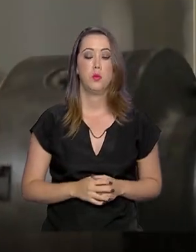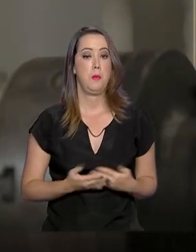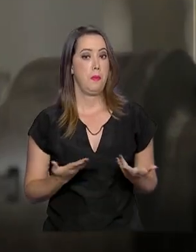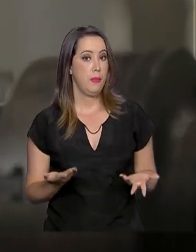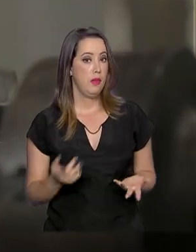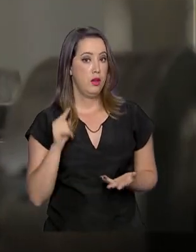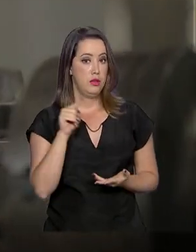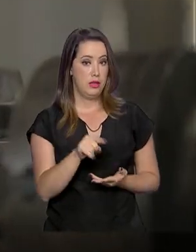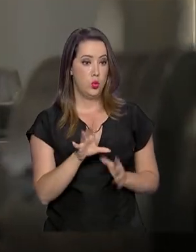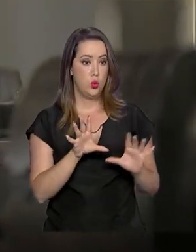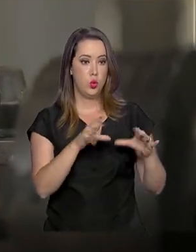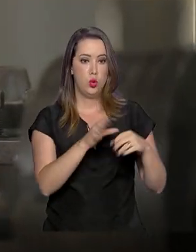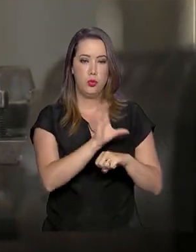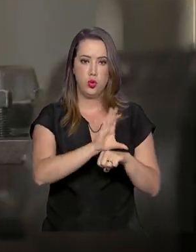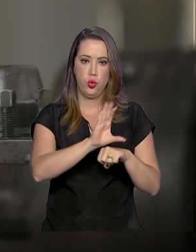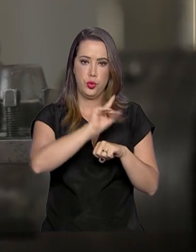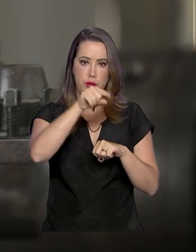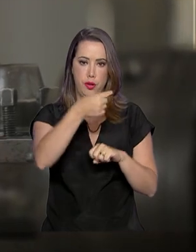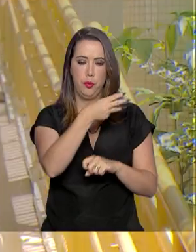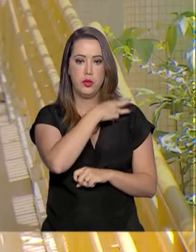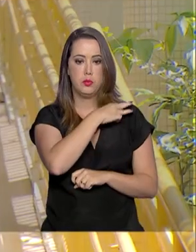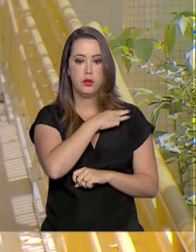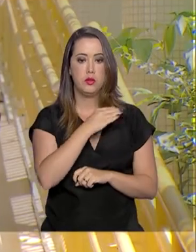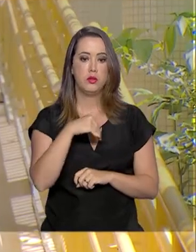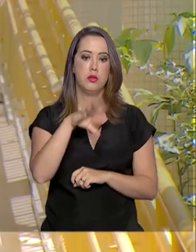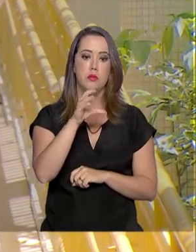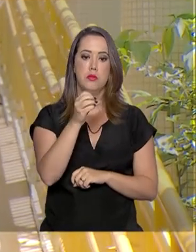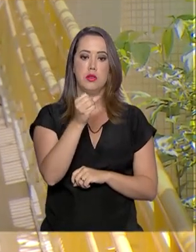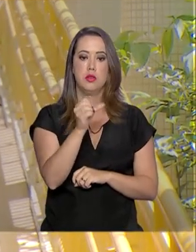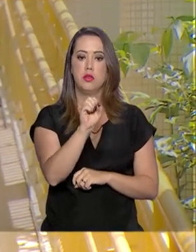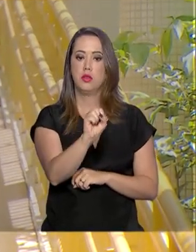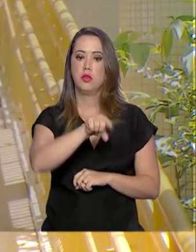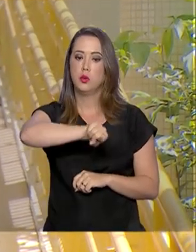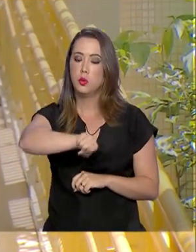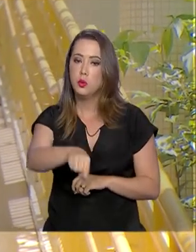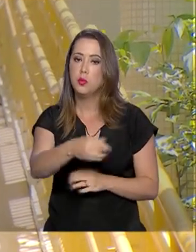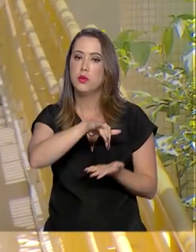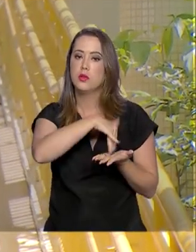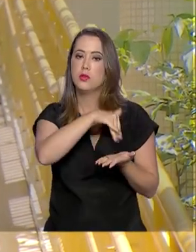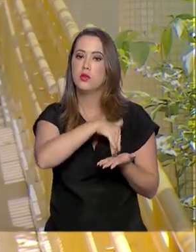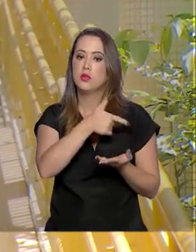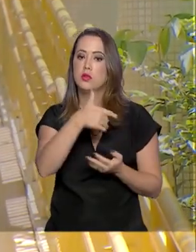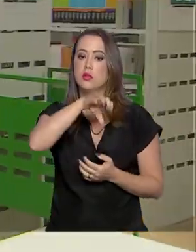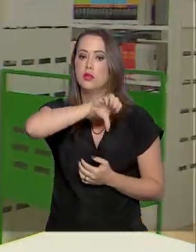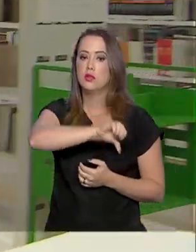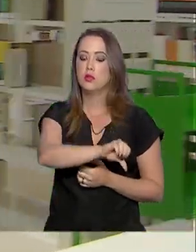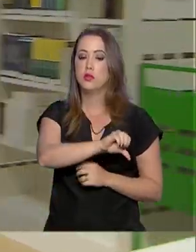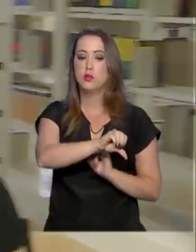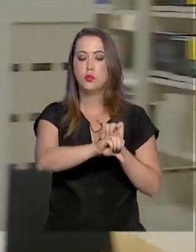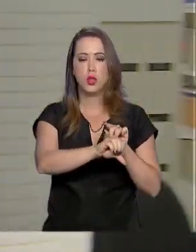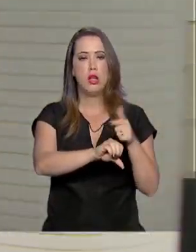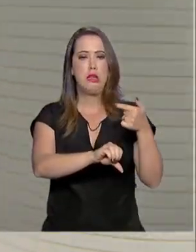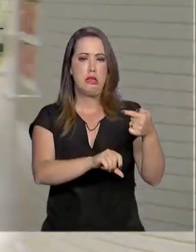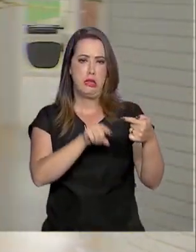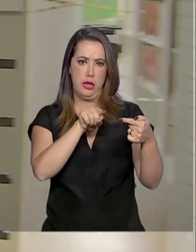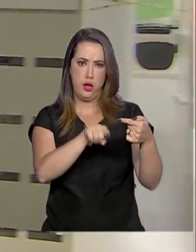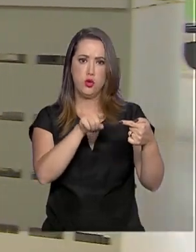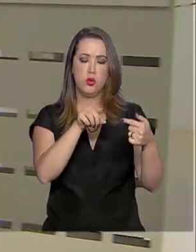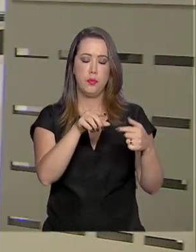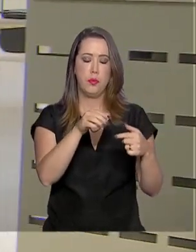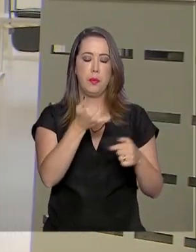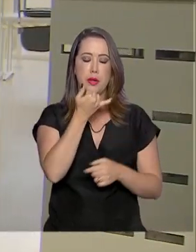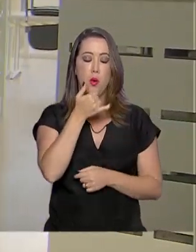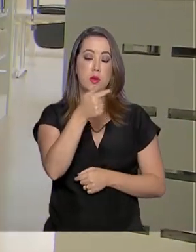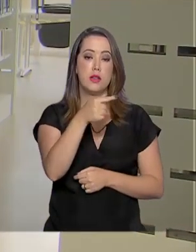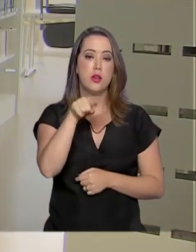Só nesta modalidade foram mais 68 mil matrículas em 2019, 7,6%